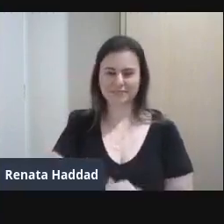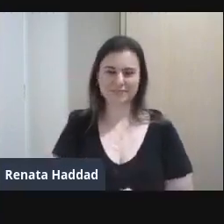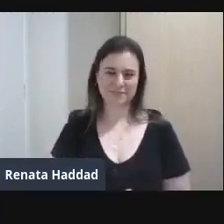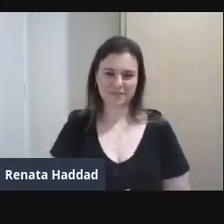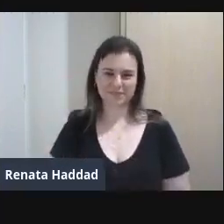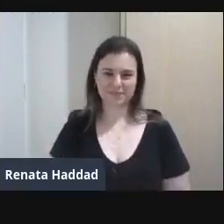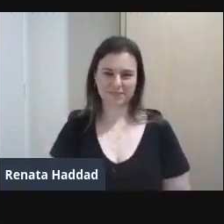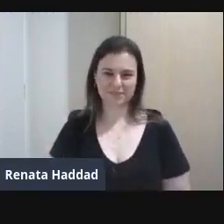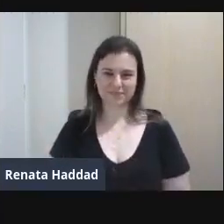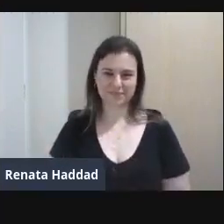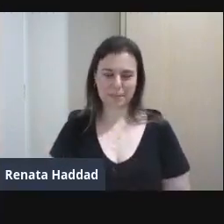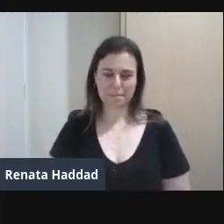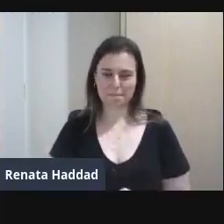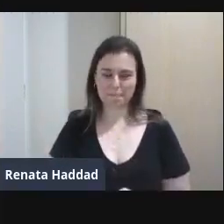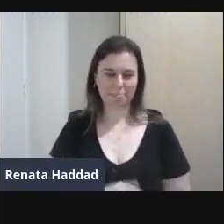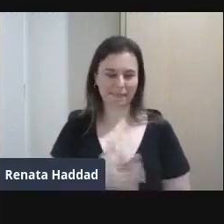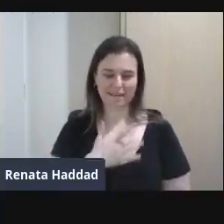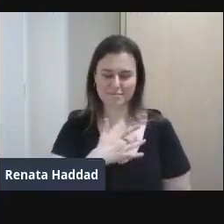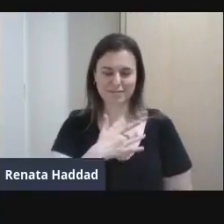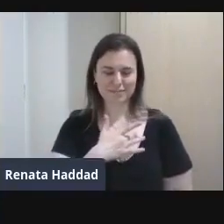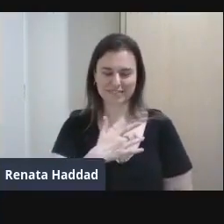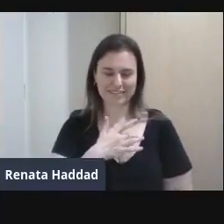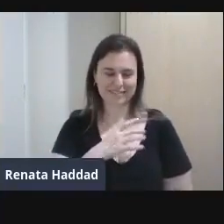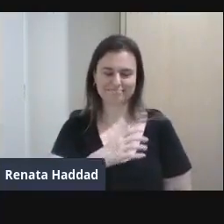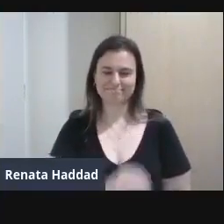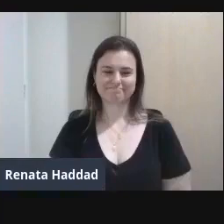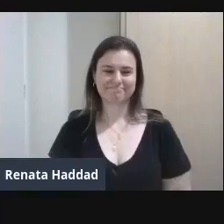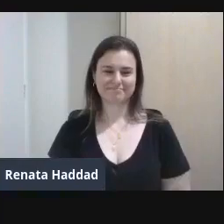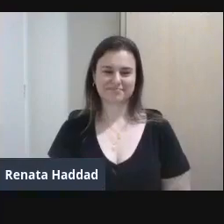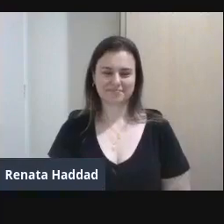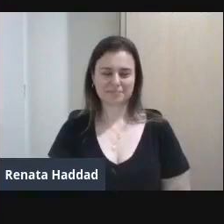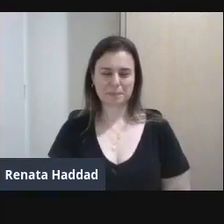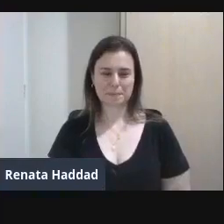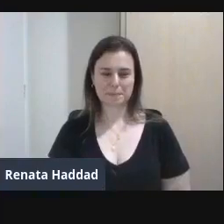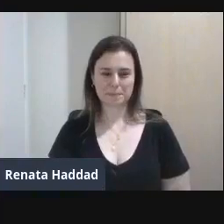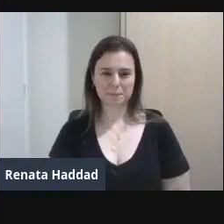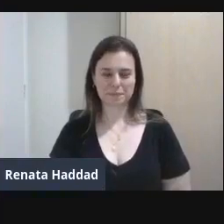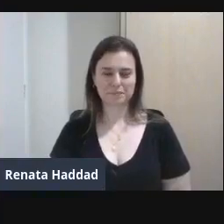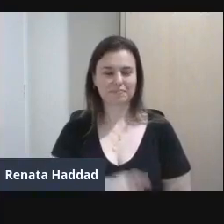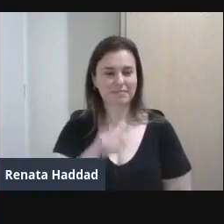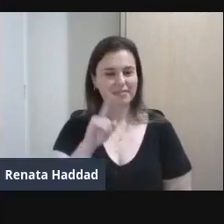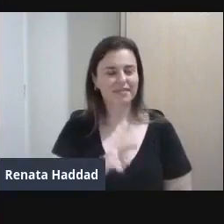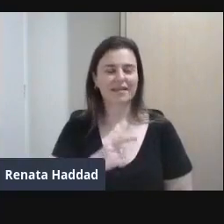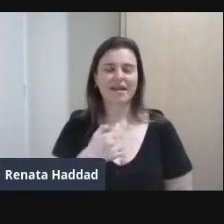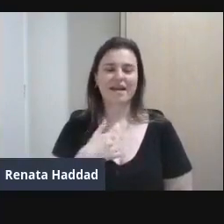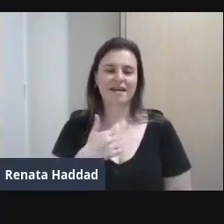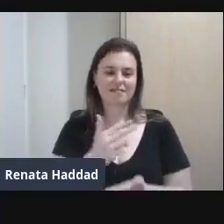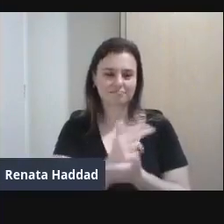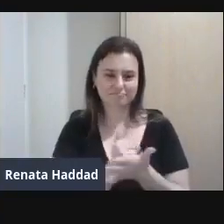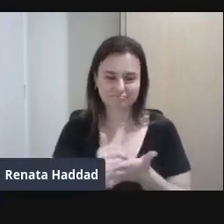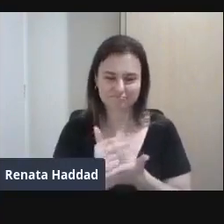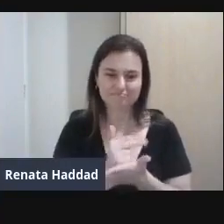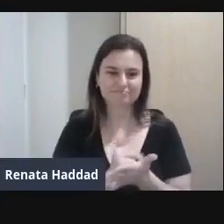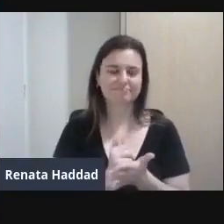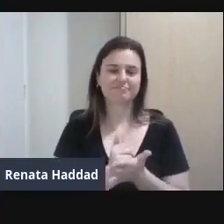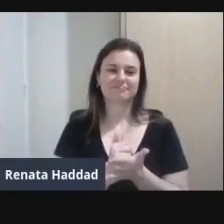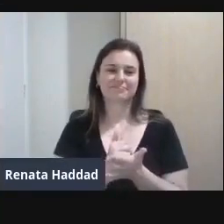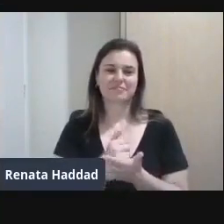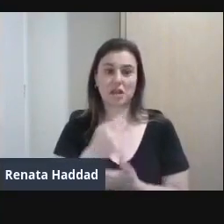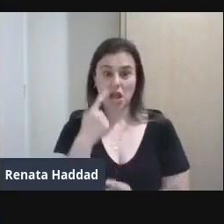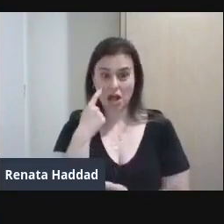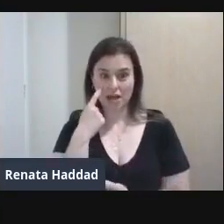Pelo amor Eu sou apaixonada O que eu falei para vocês É uma obra Obra de arte Olha esse teatro aqui